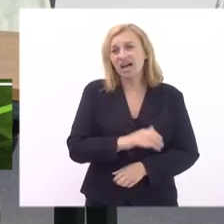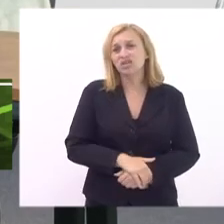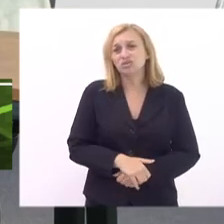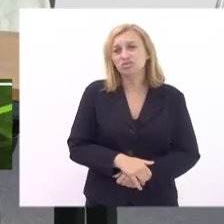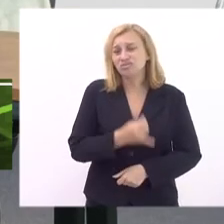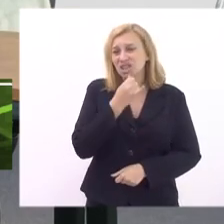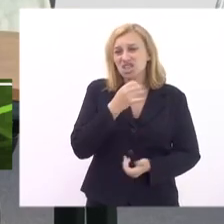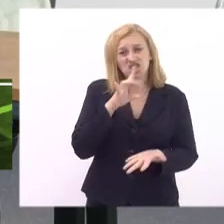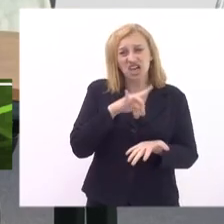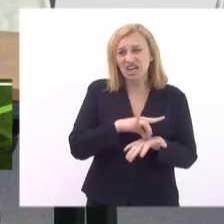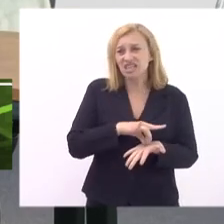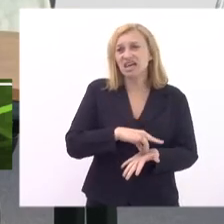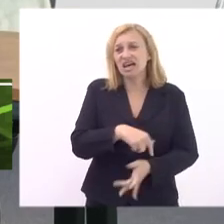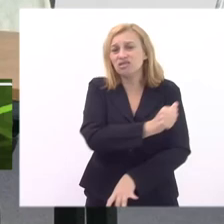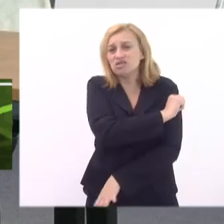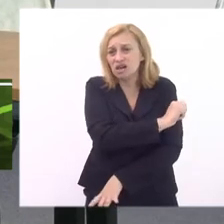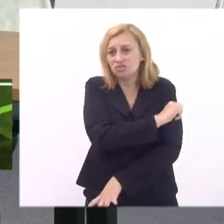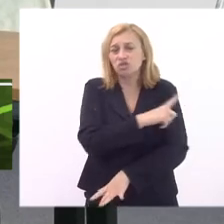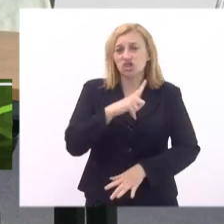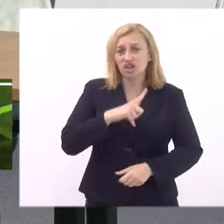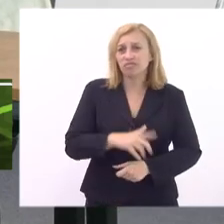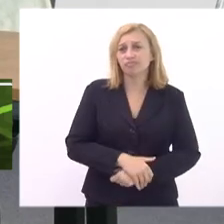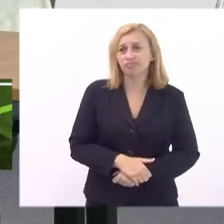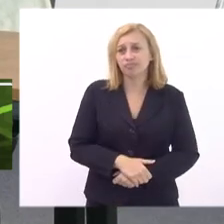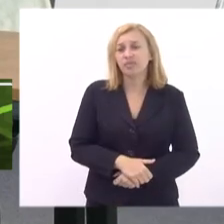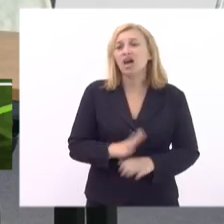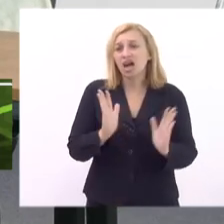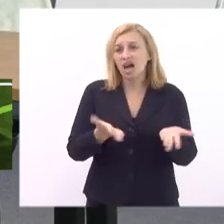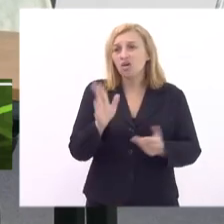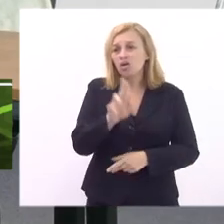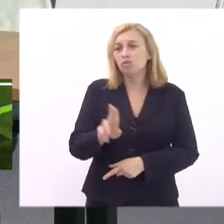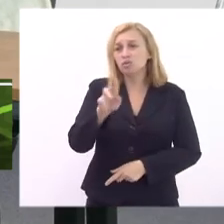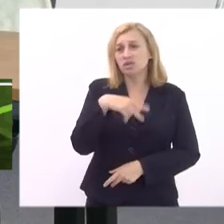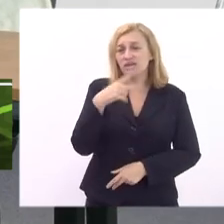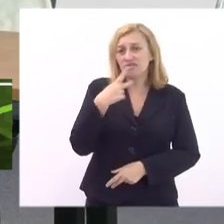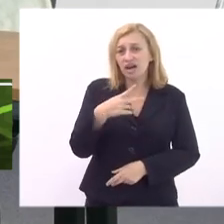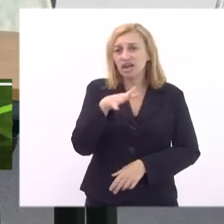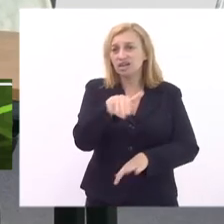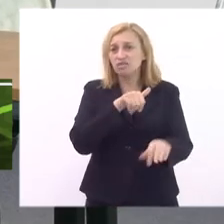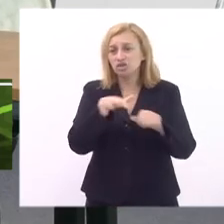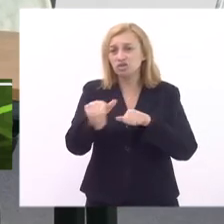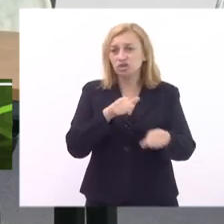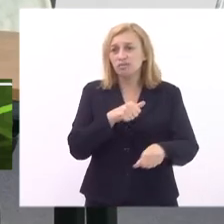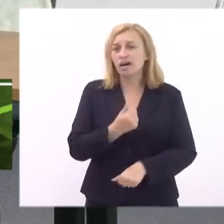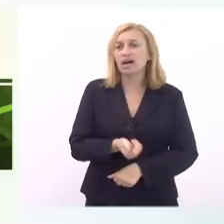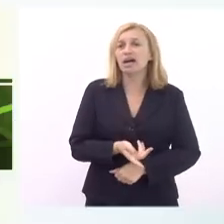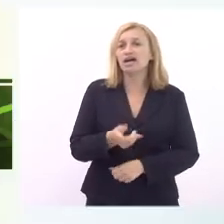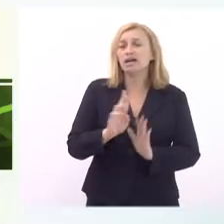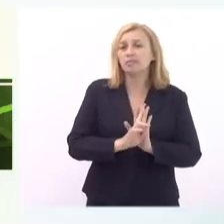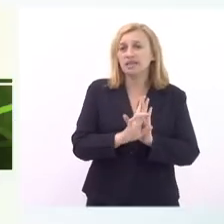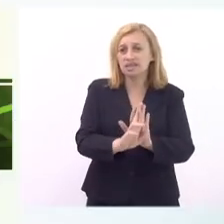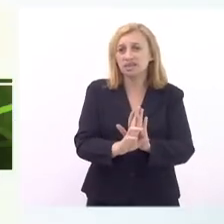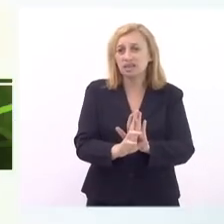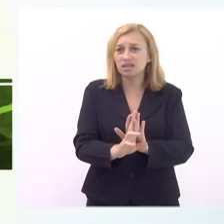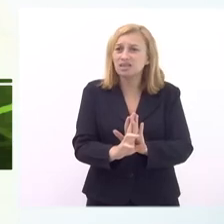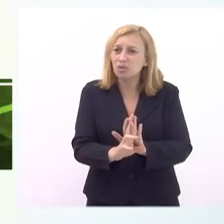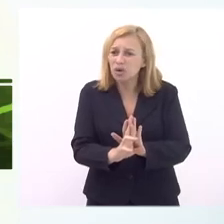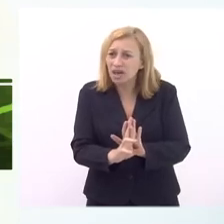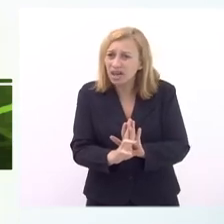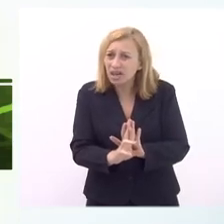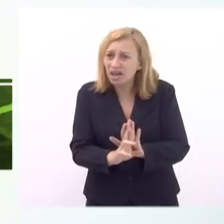aí dessa realidade que os estudantes estão enfrentando então agora vou fazer uso da palavra eu gostaria de chamar representando a UP